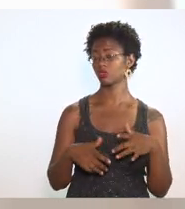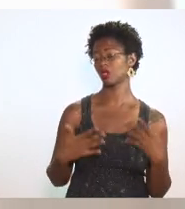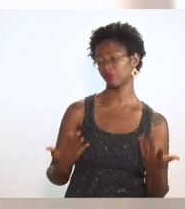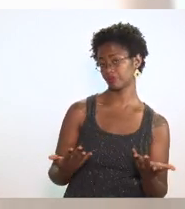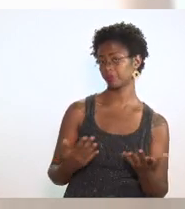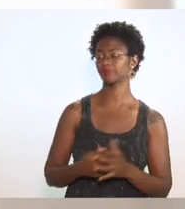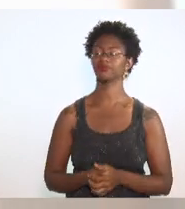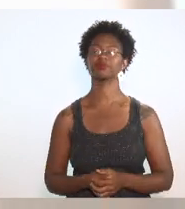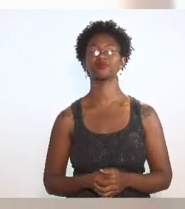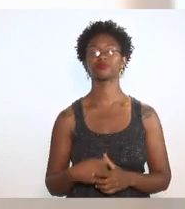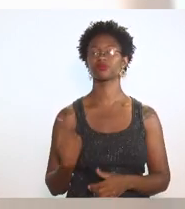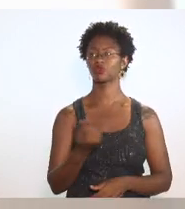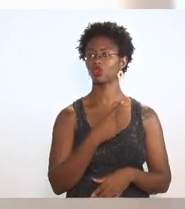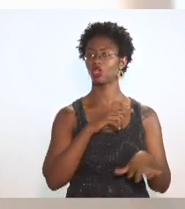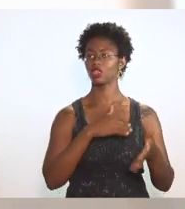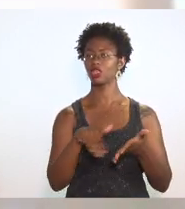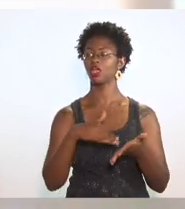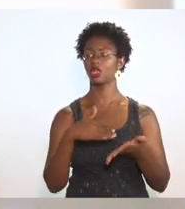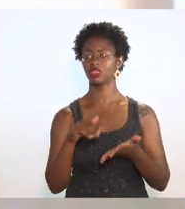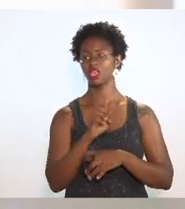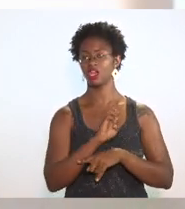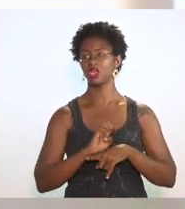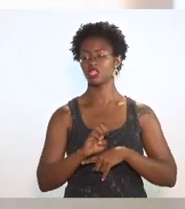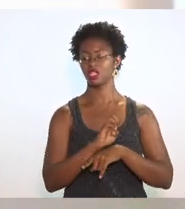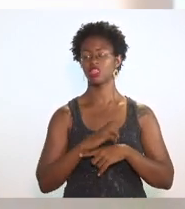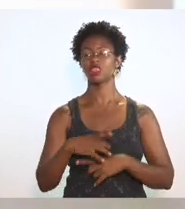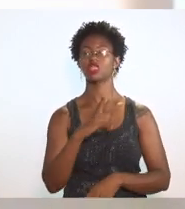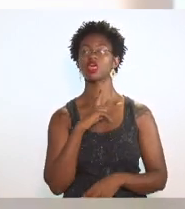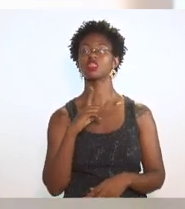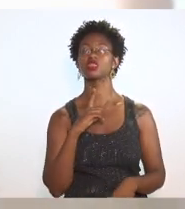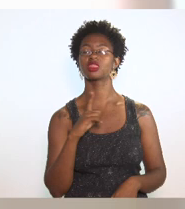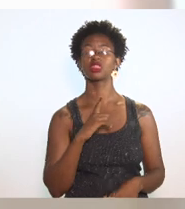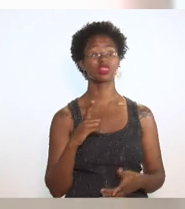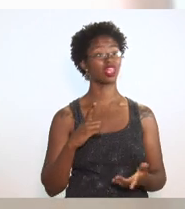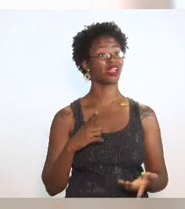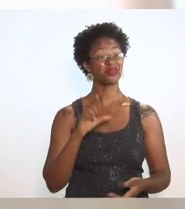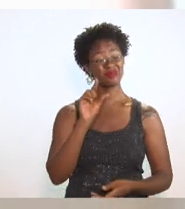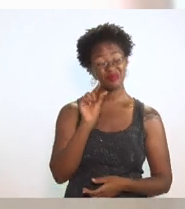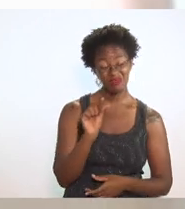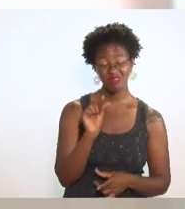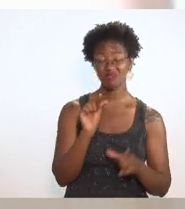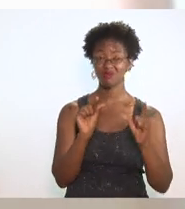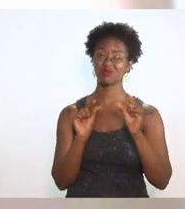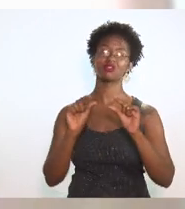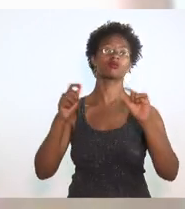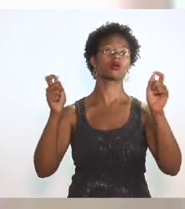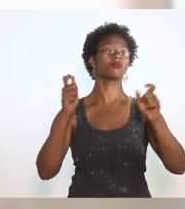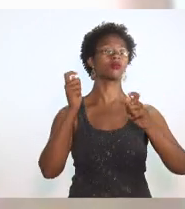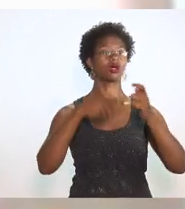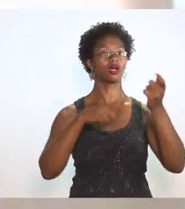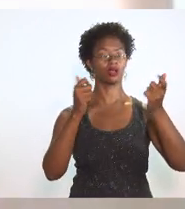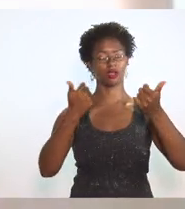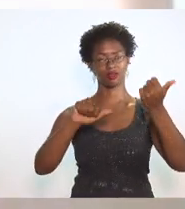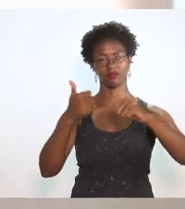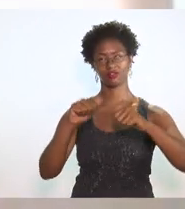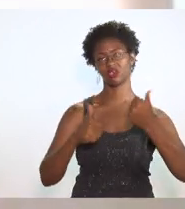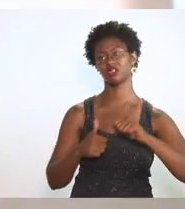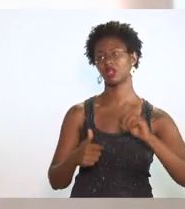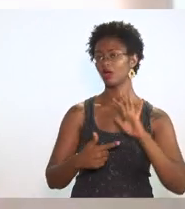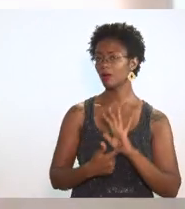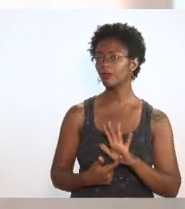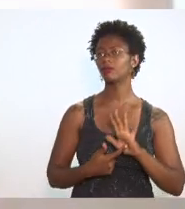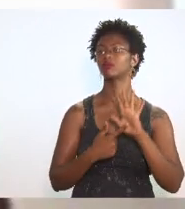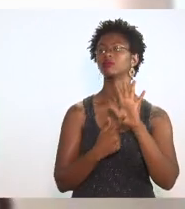nós como Secretaria de Estado temos o mínimo de condição de avaliar um retrato do impacto